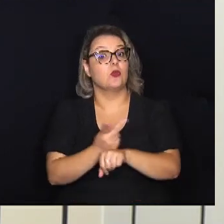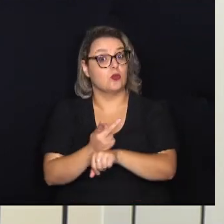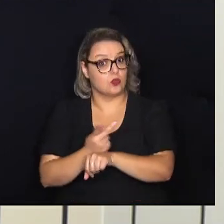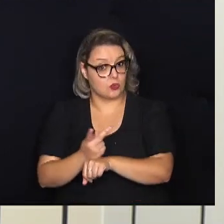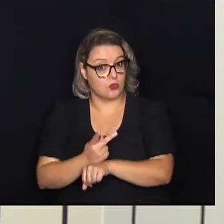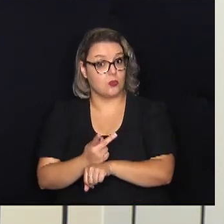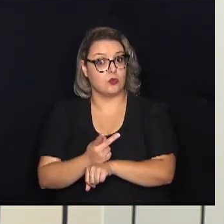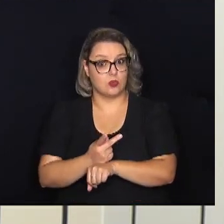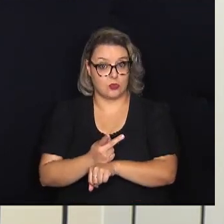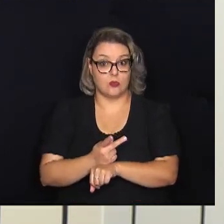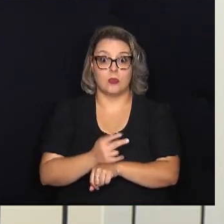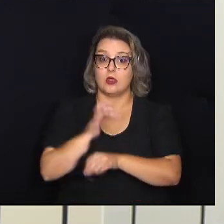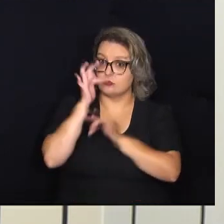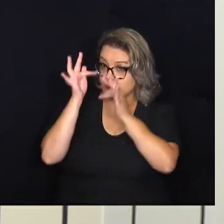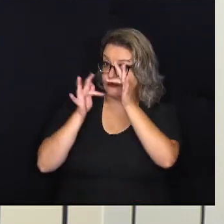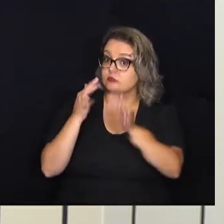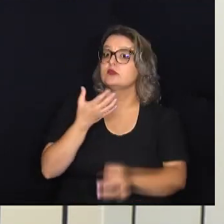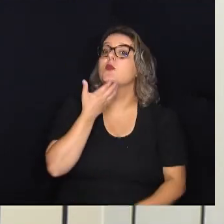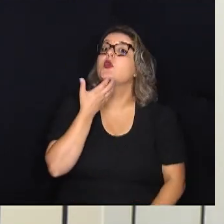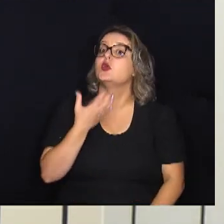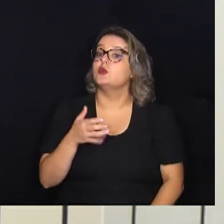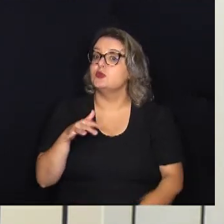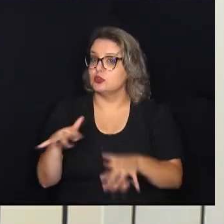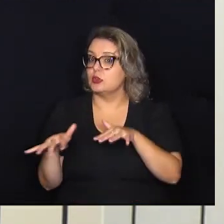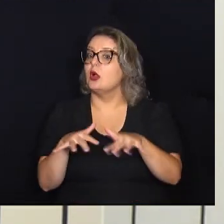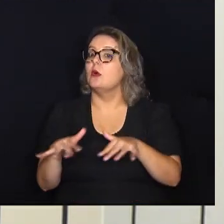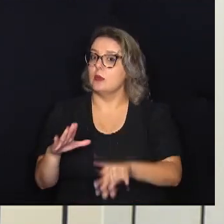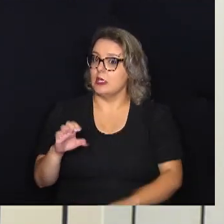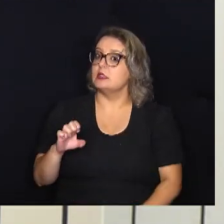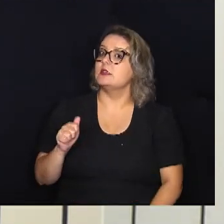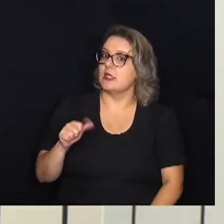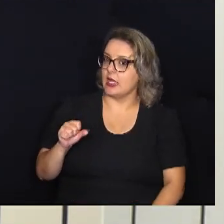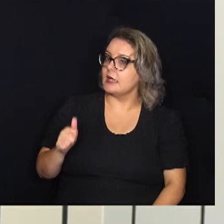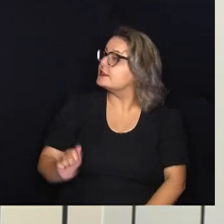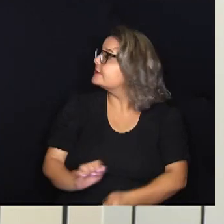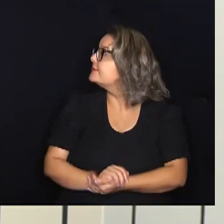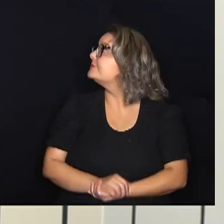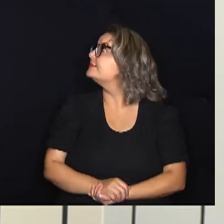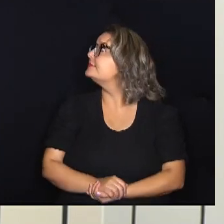flores para o Natal já movimenta a Seasa, em Campinas.